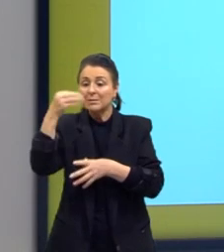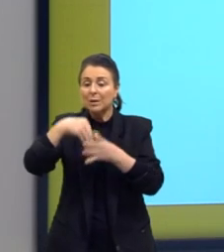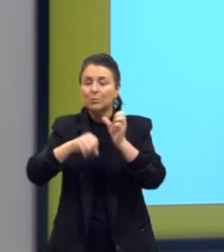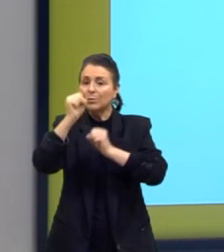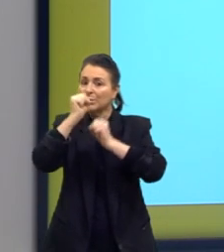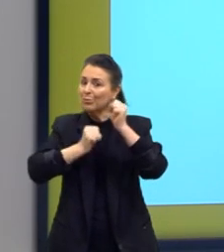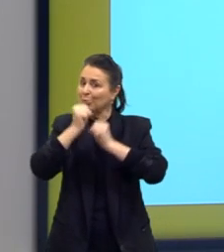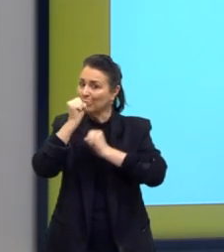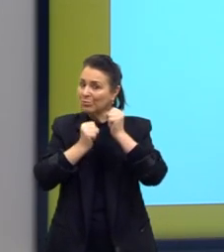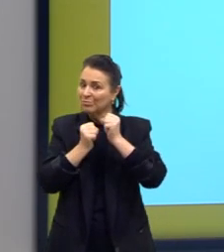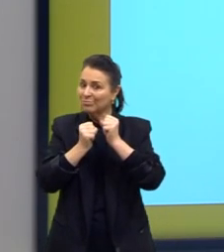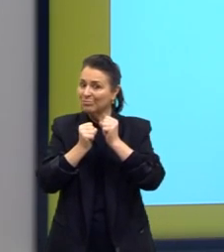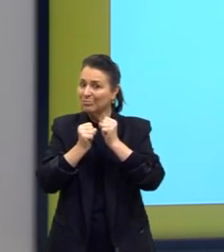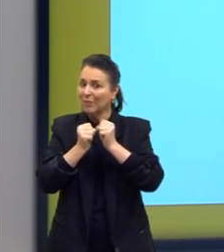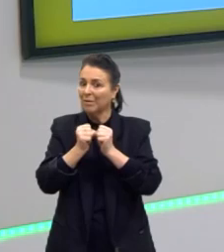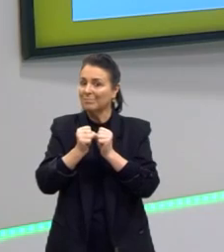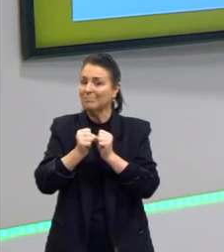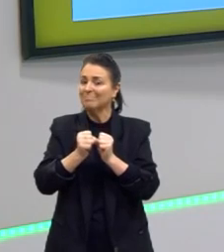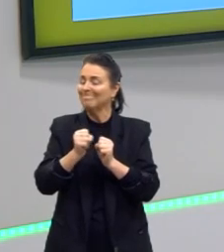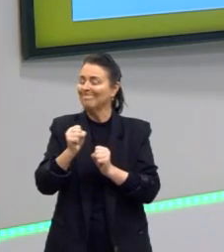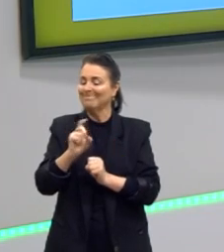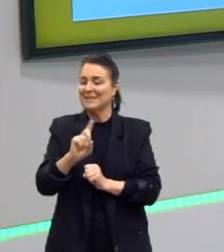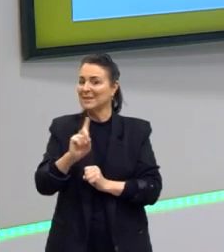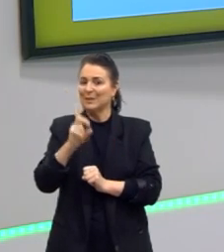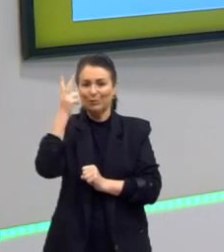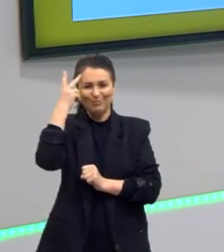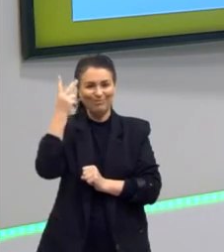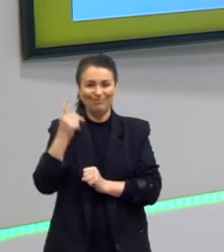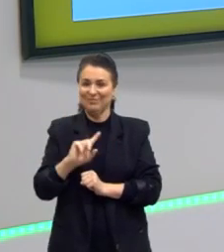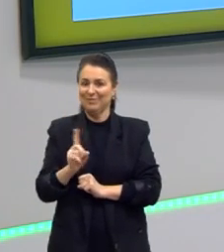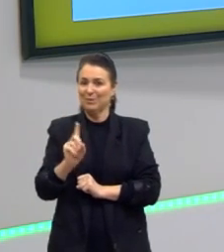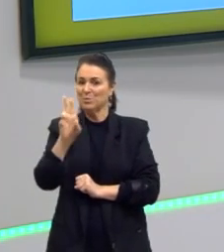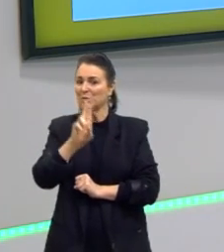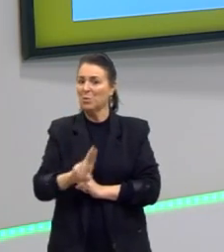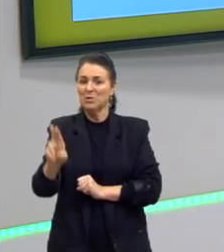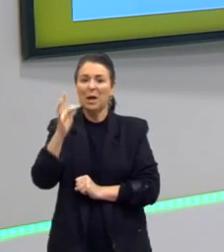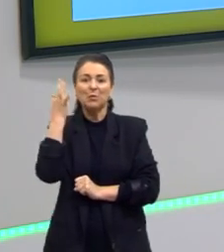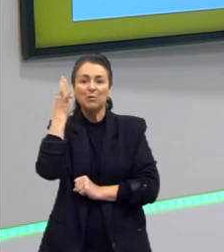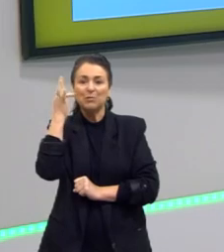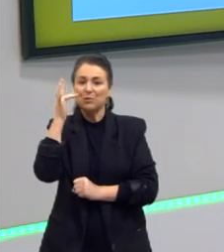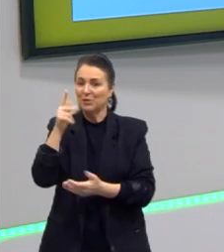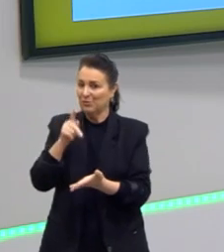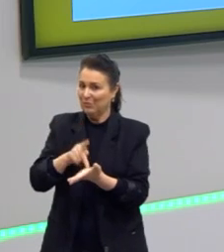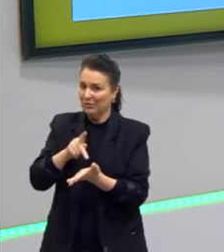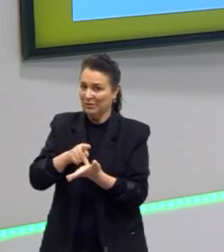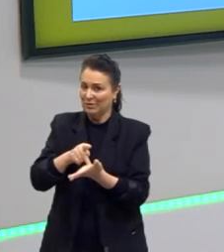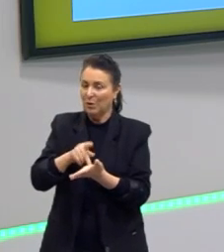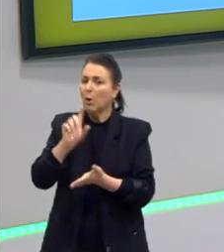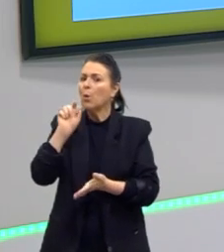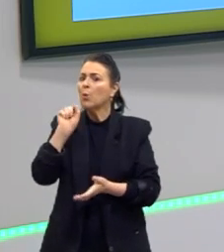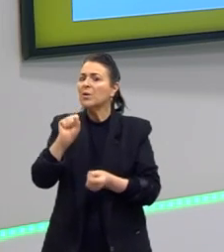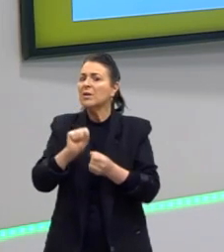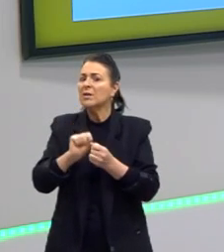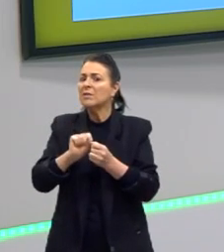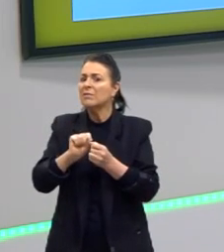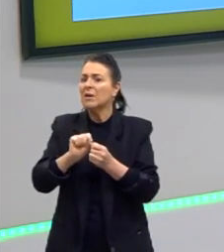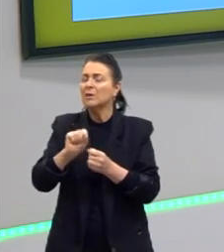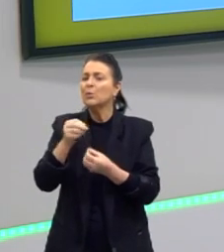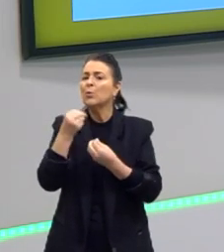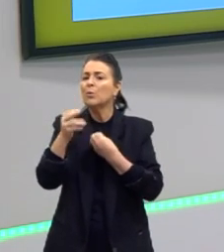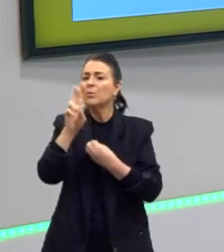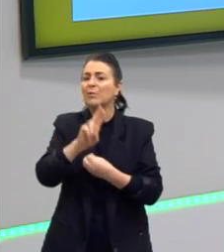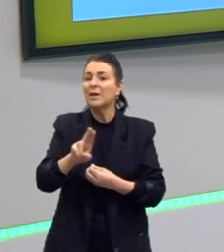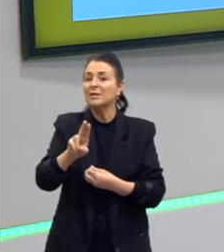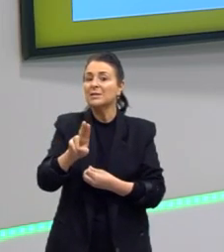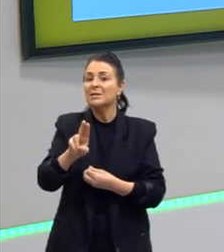normalmente não são utilizados a fruta de verdade. O que é utilizado? Os